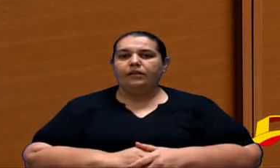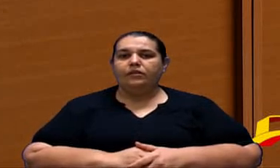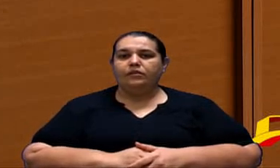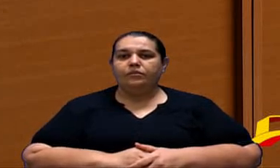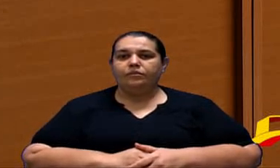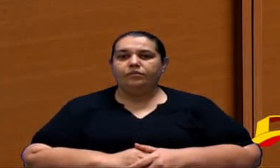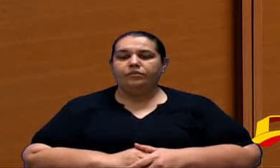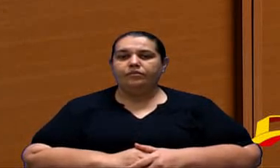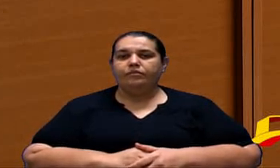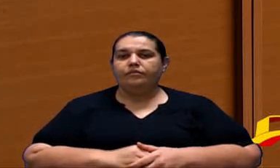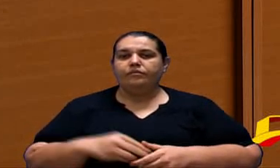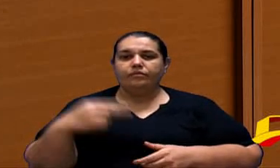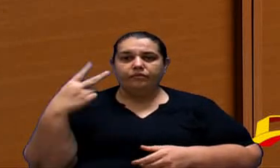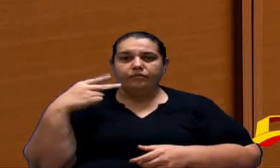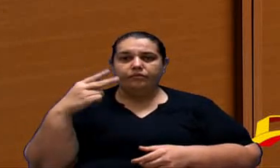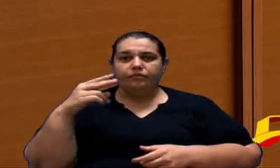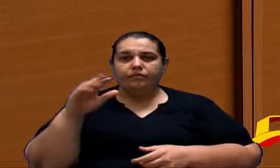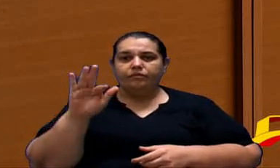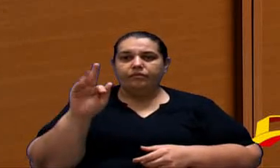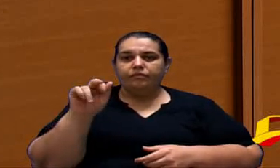vereador França